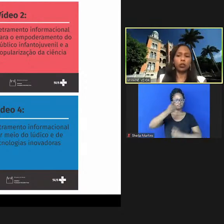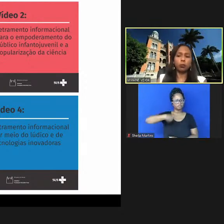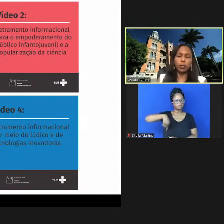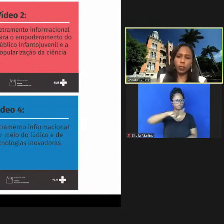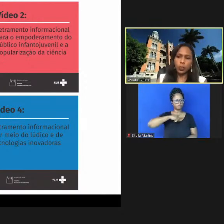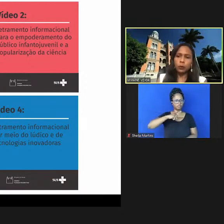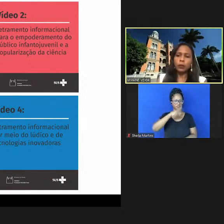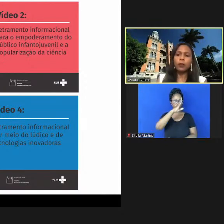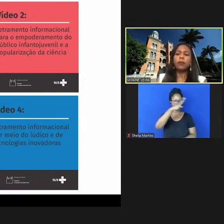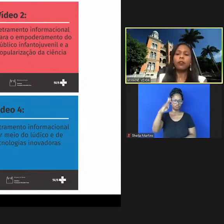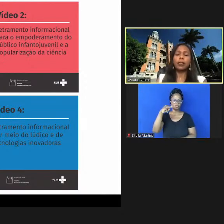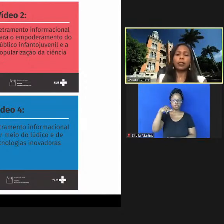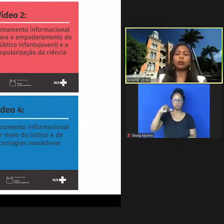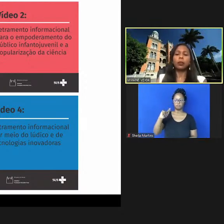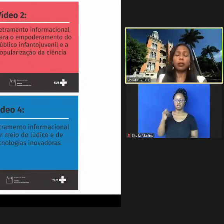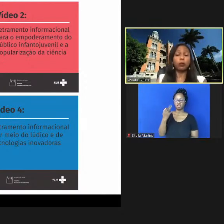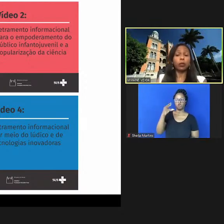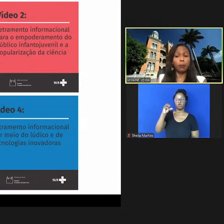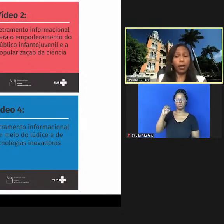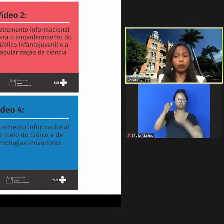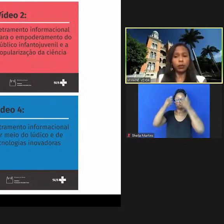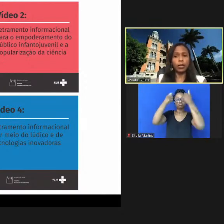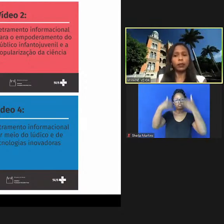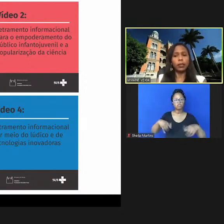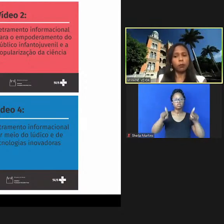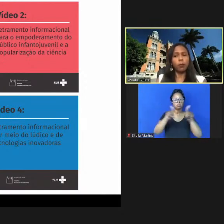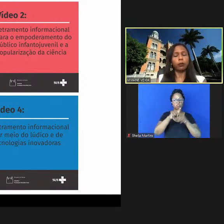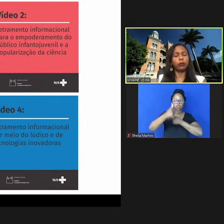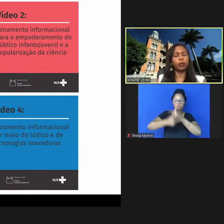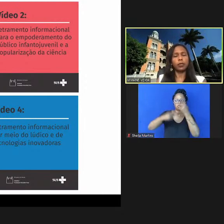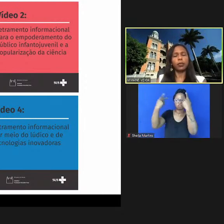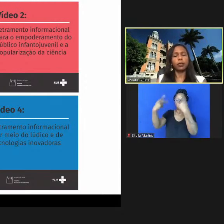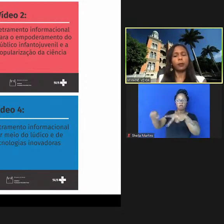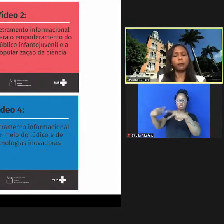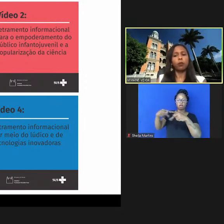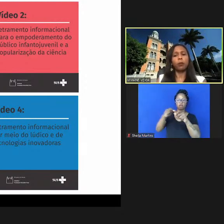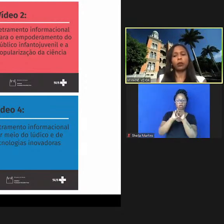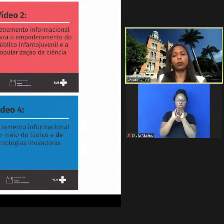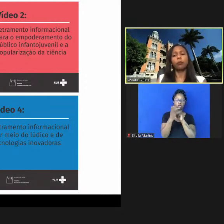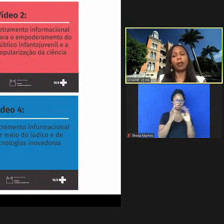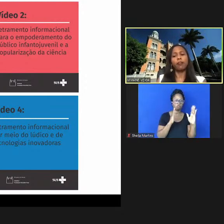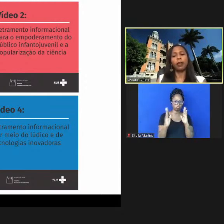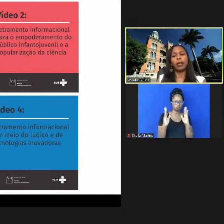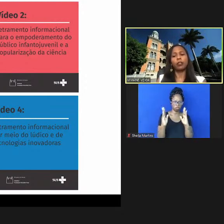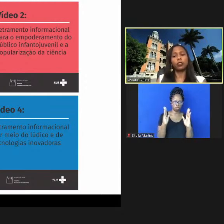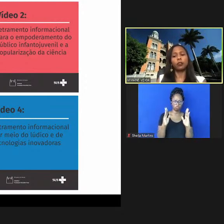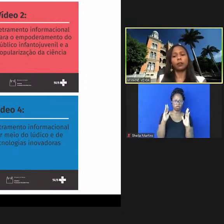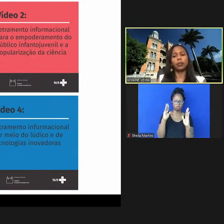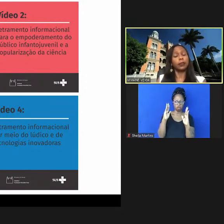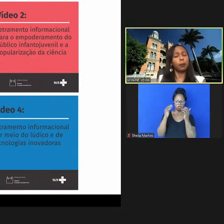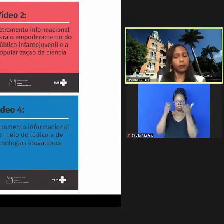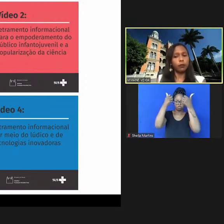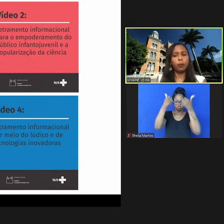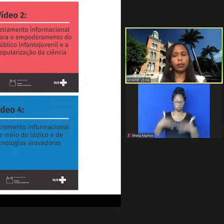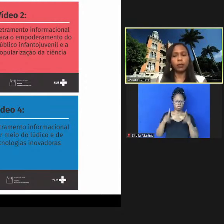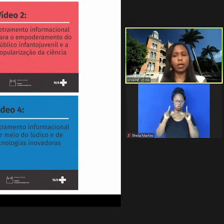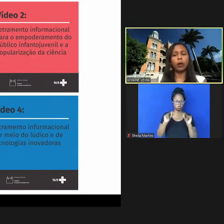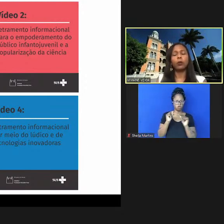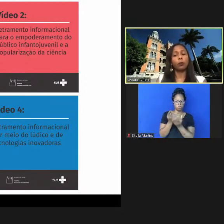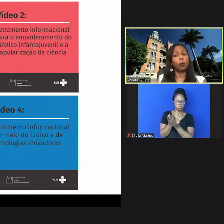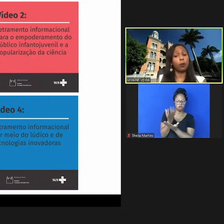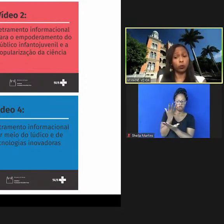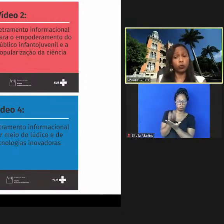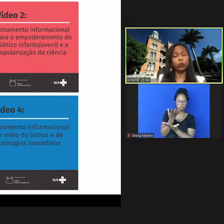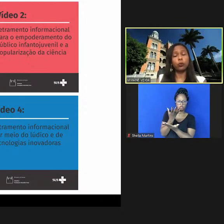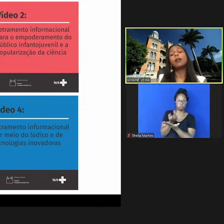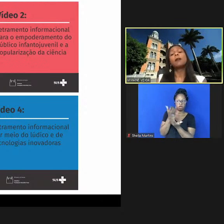biblioteca de Manguinhos falando também sobre o trabalho dela nesse momento nesse momento para falar de letramento informacional